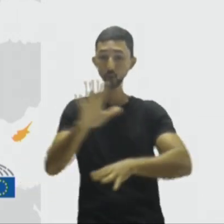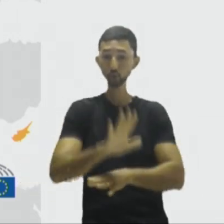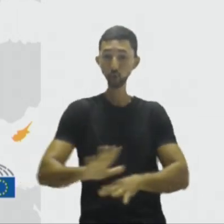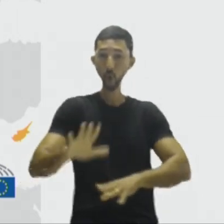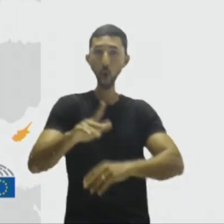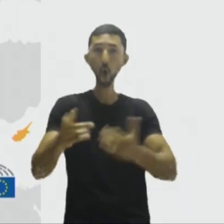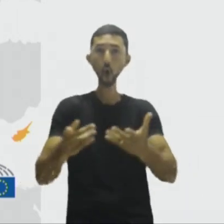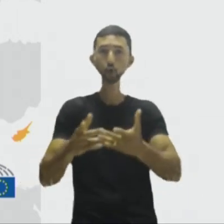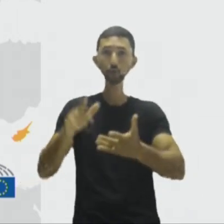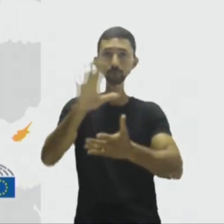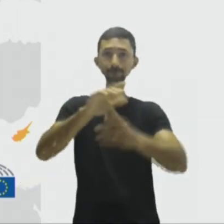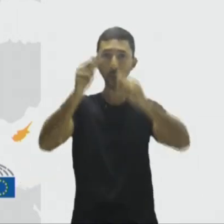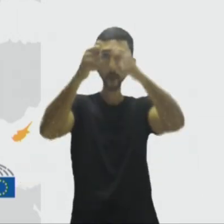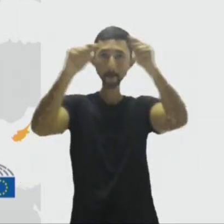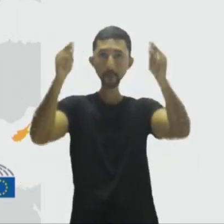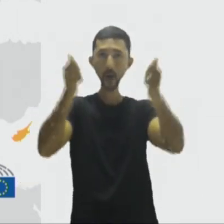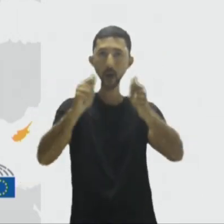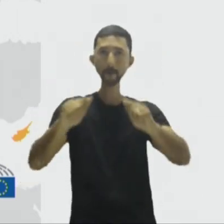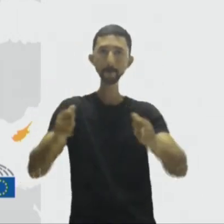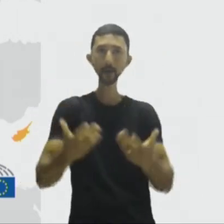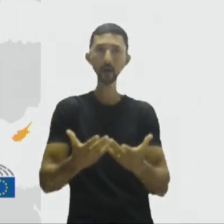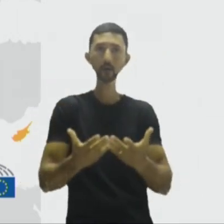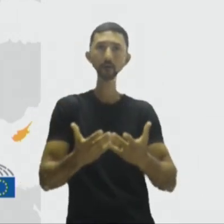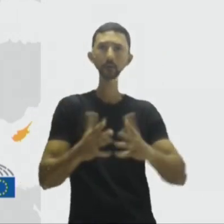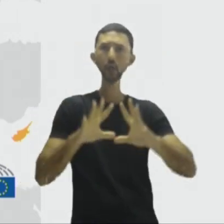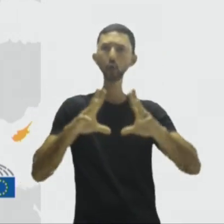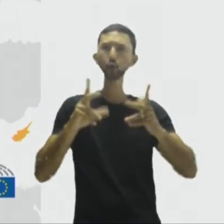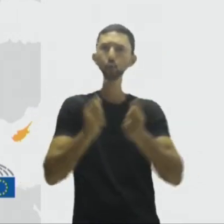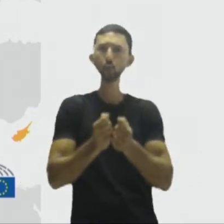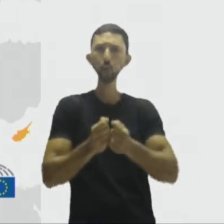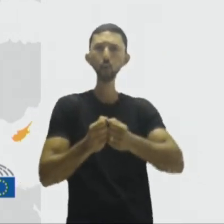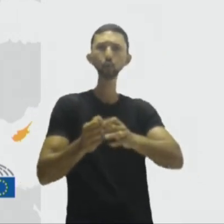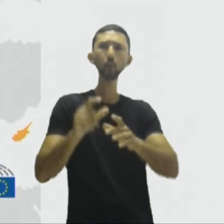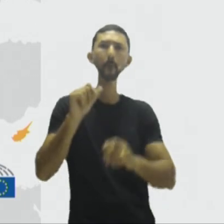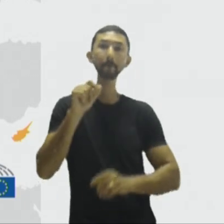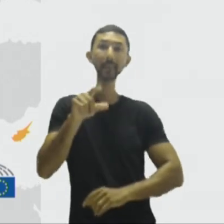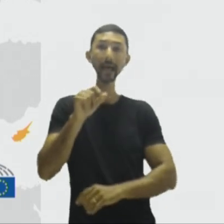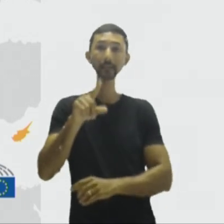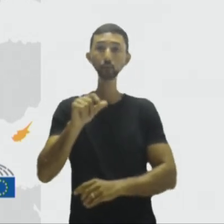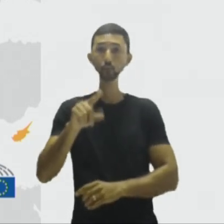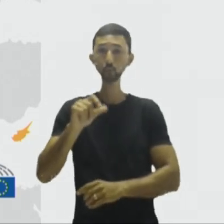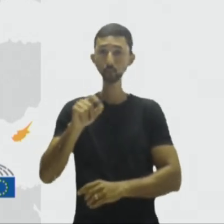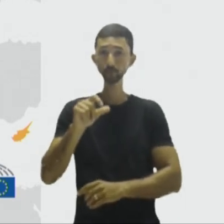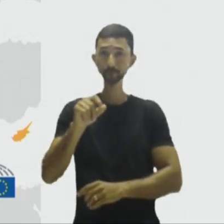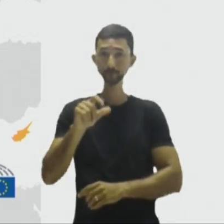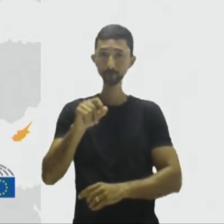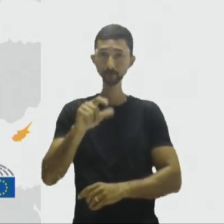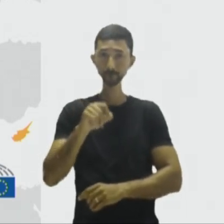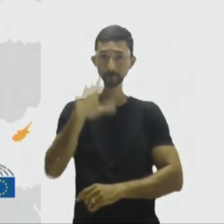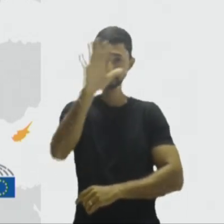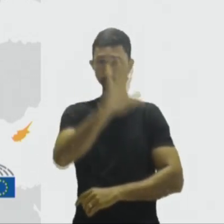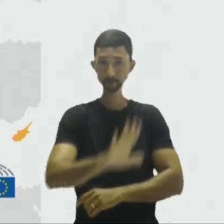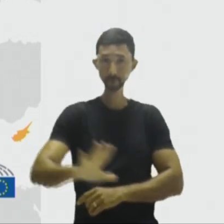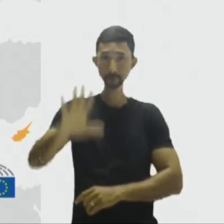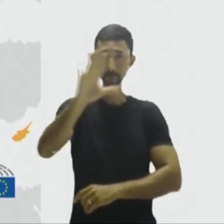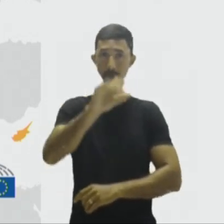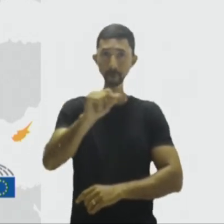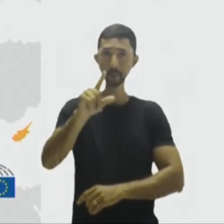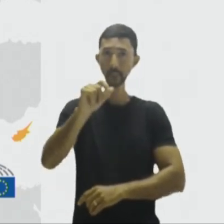aí no mapa, que estão no mapa de azul, tá? E, qualquer